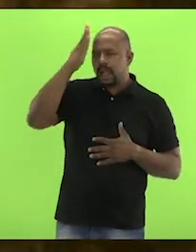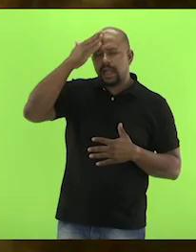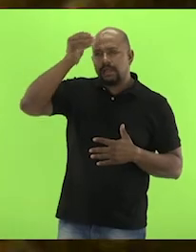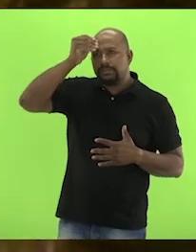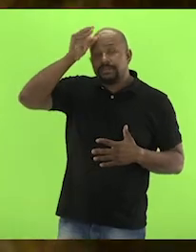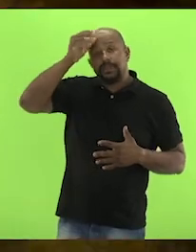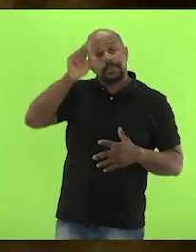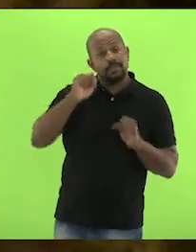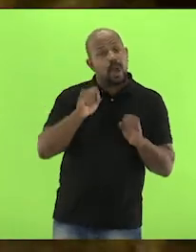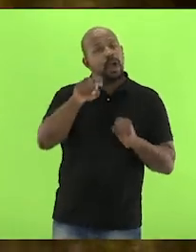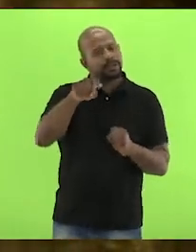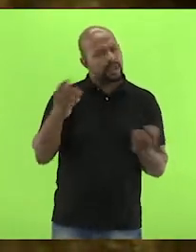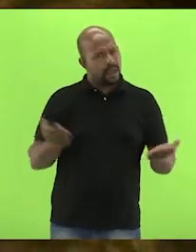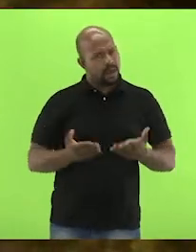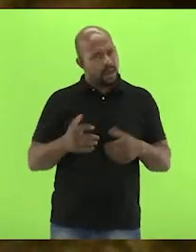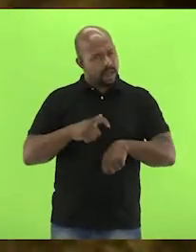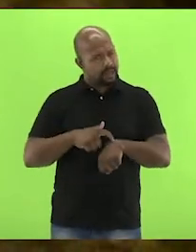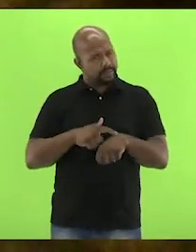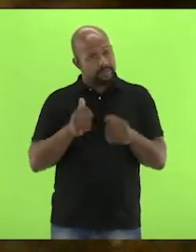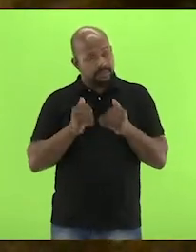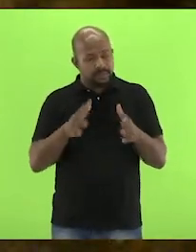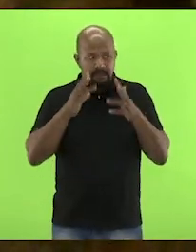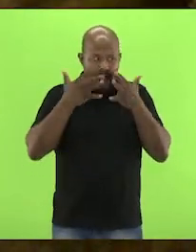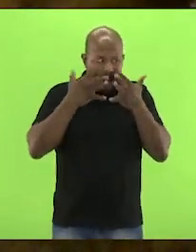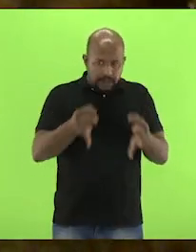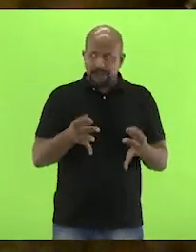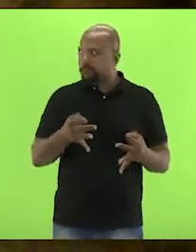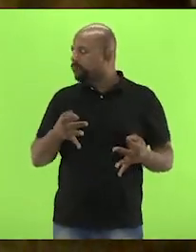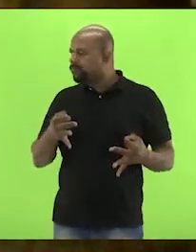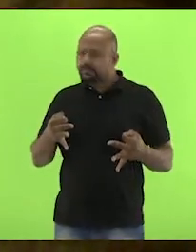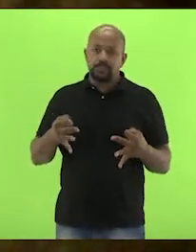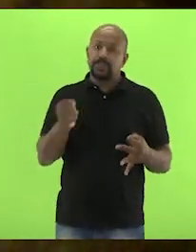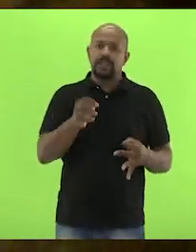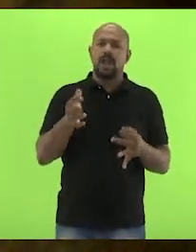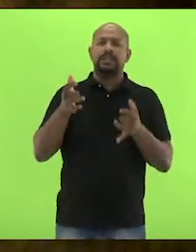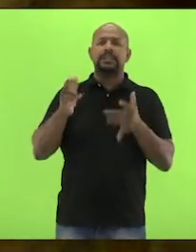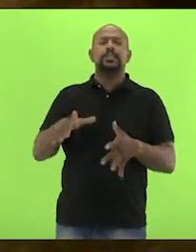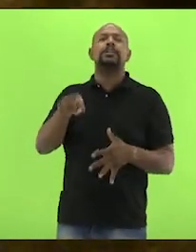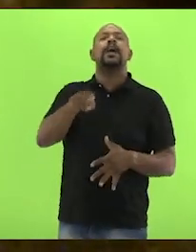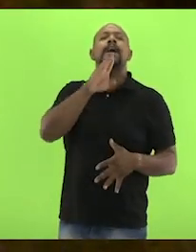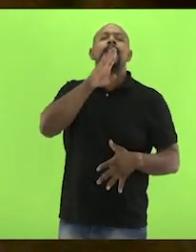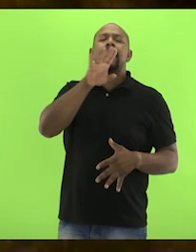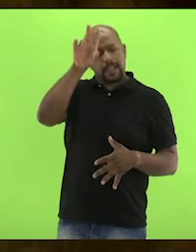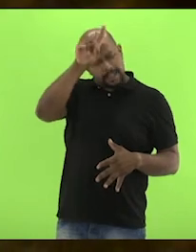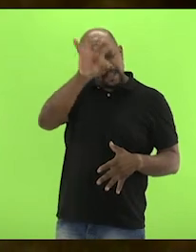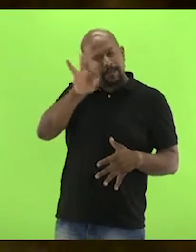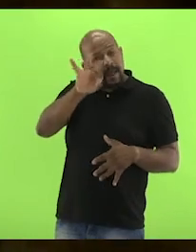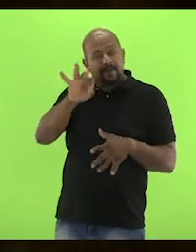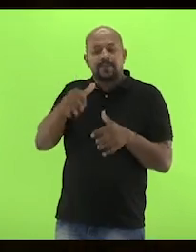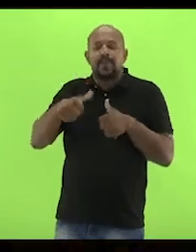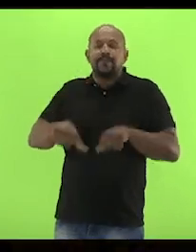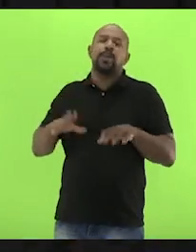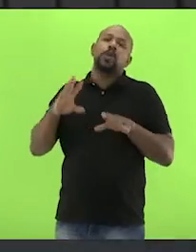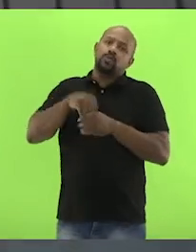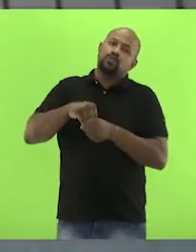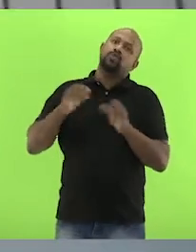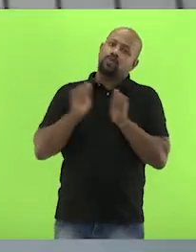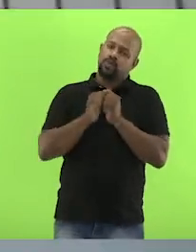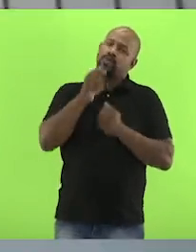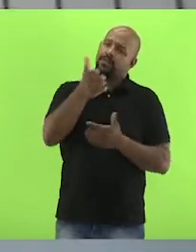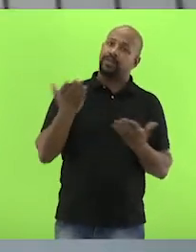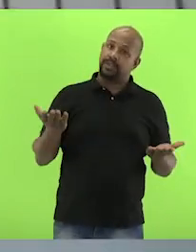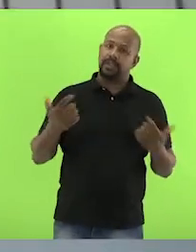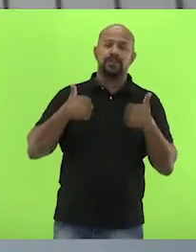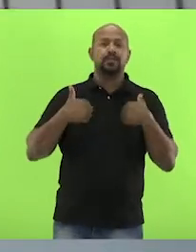você pode, a partir de agora, estar atento. E não deixar que o percevejo de cama more com você. Fala para a